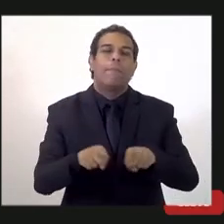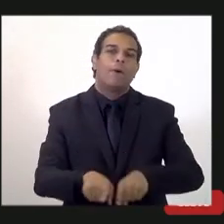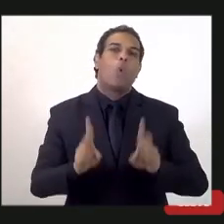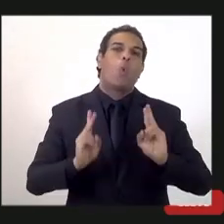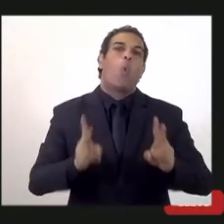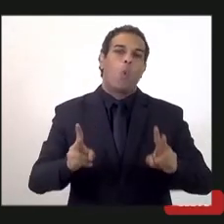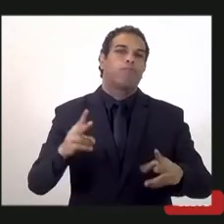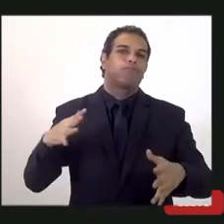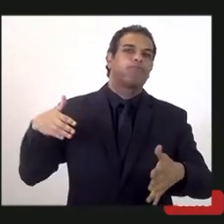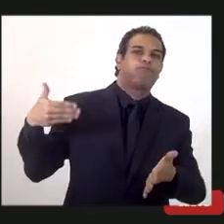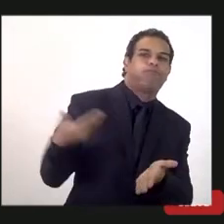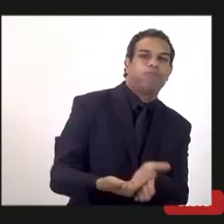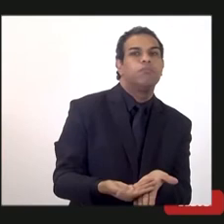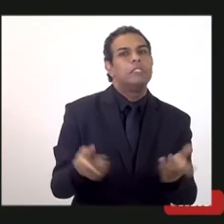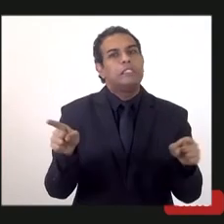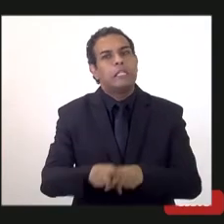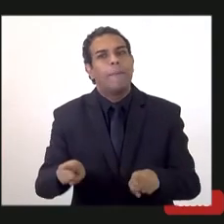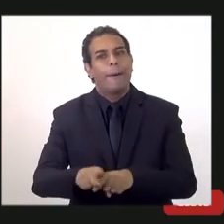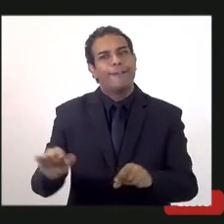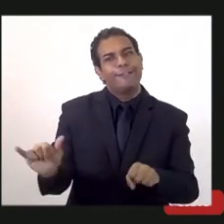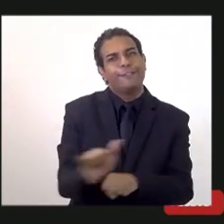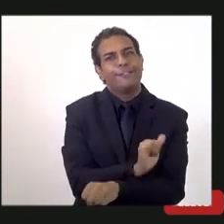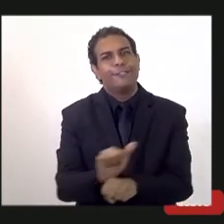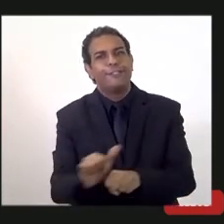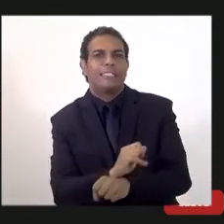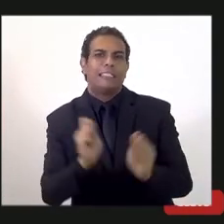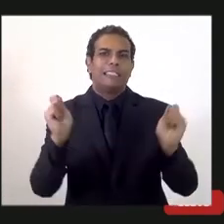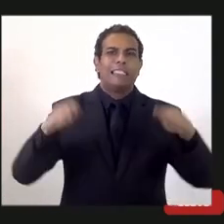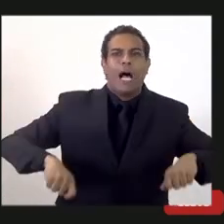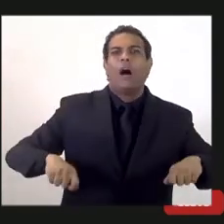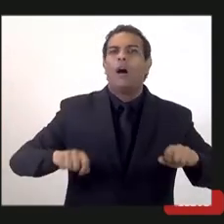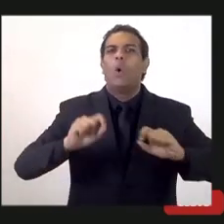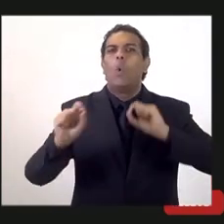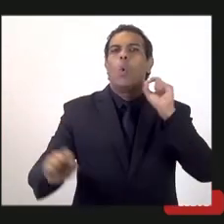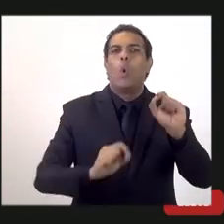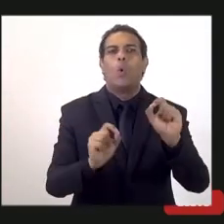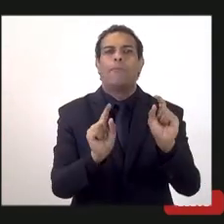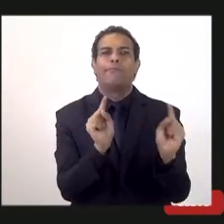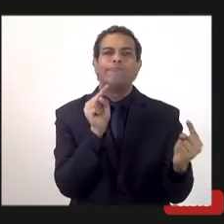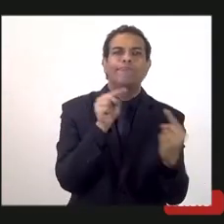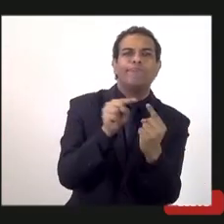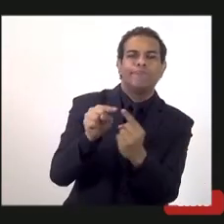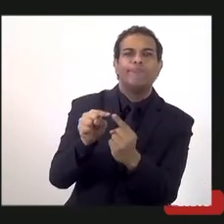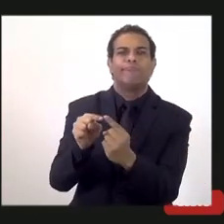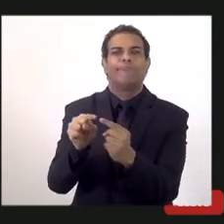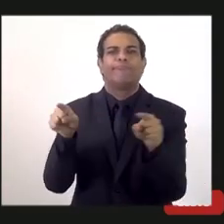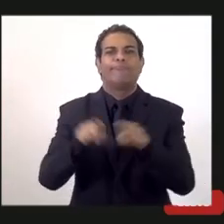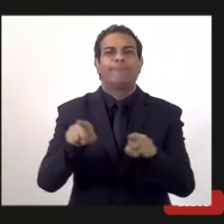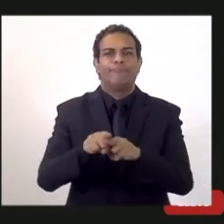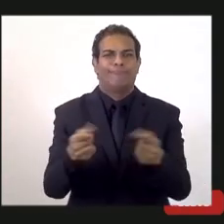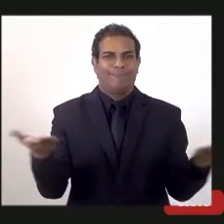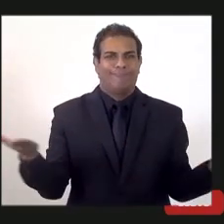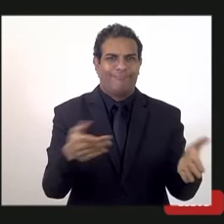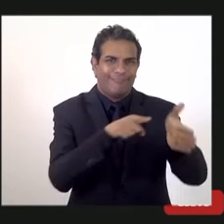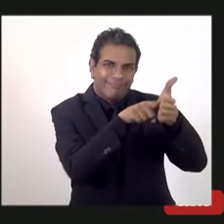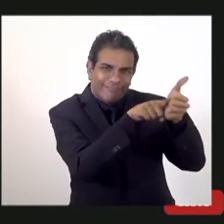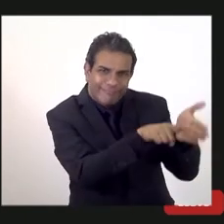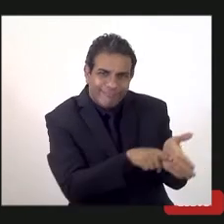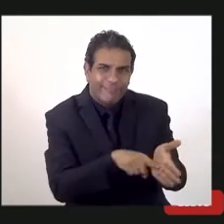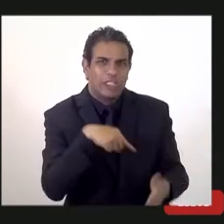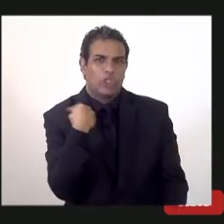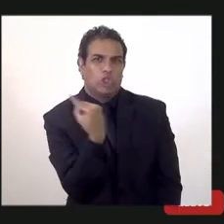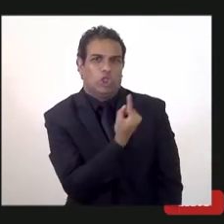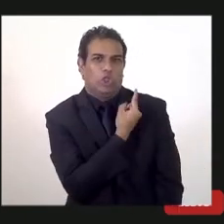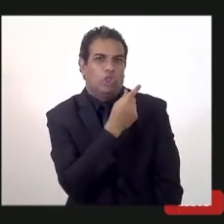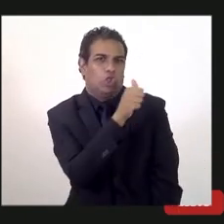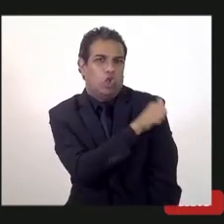em cima de diversas possibilidades que tem da alocação desse investimento, mas que o diagnóstico pelo nosso estado do Rio de